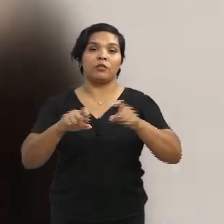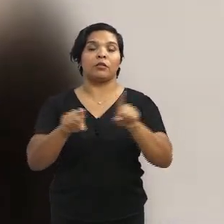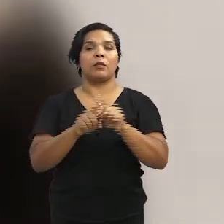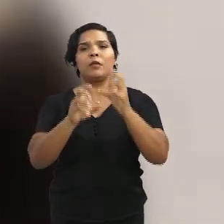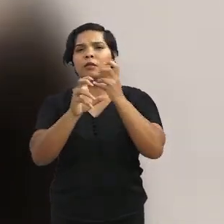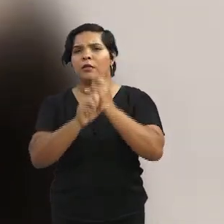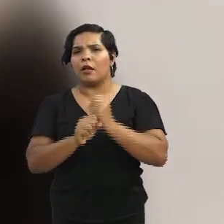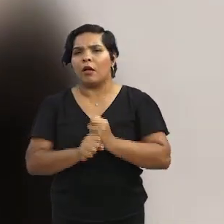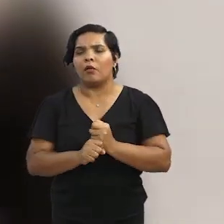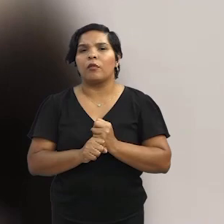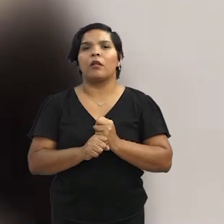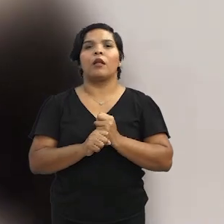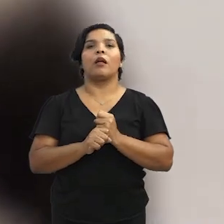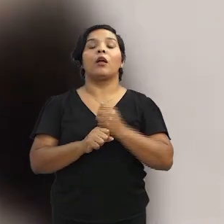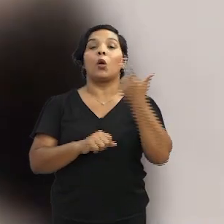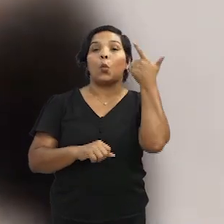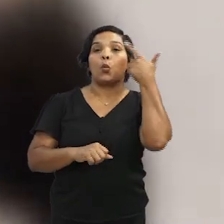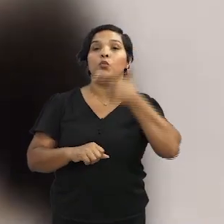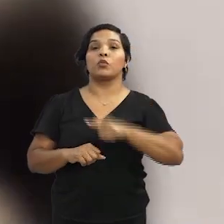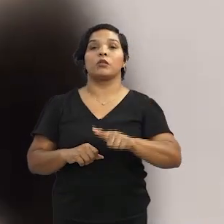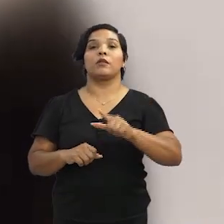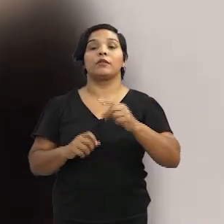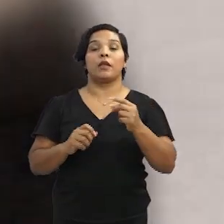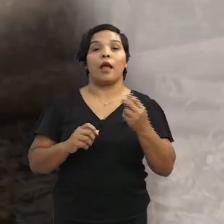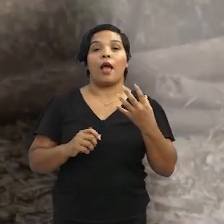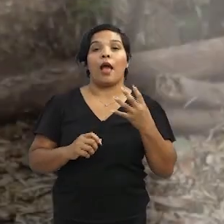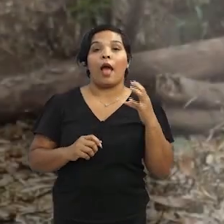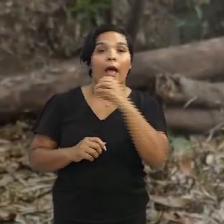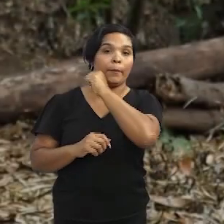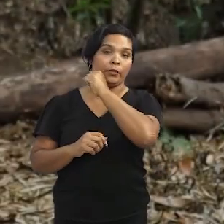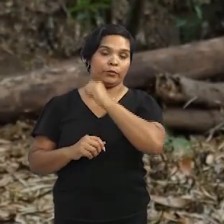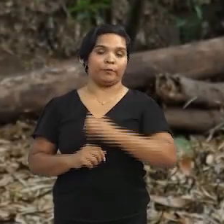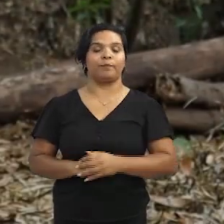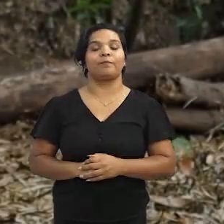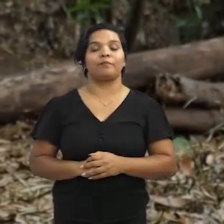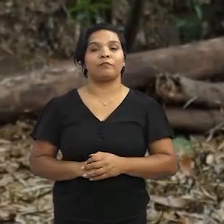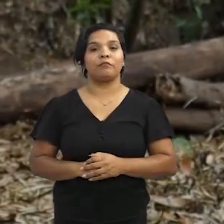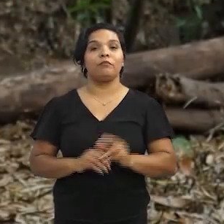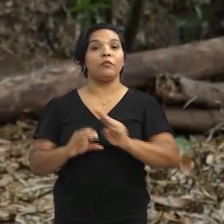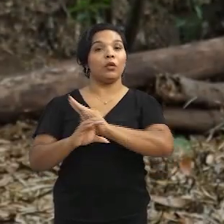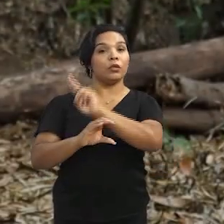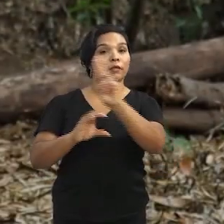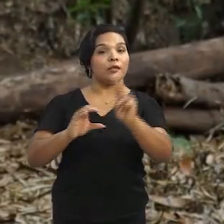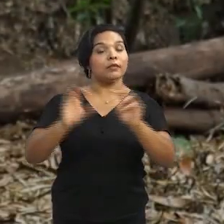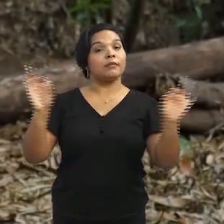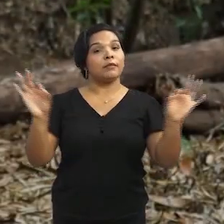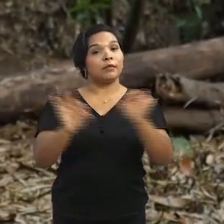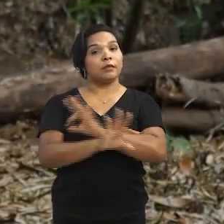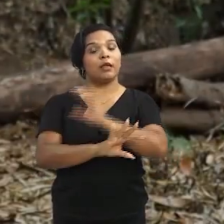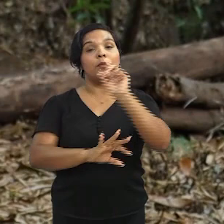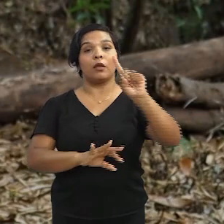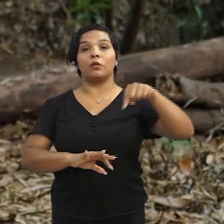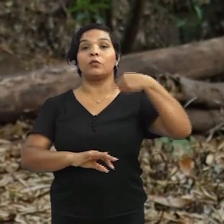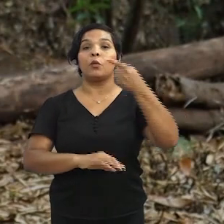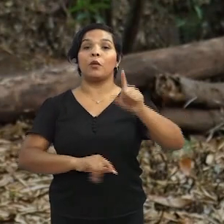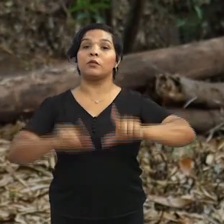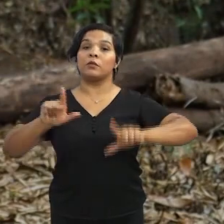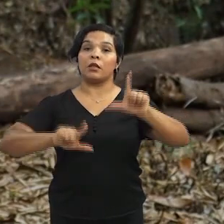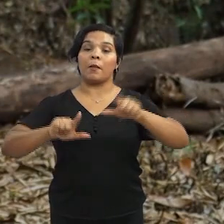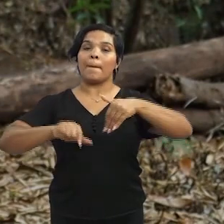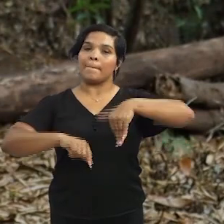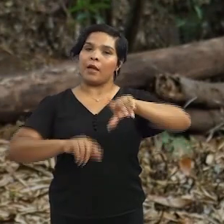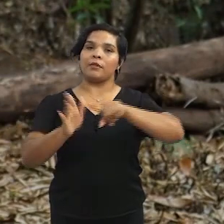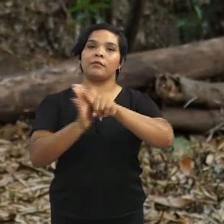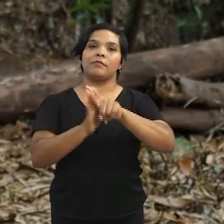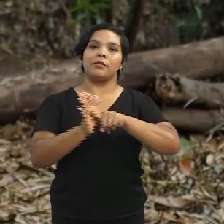e de cálculo do ponto-alvo seja realizado em um instante. O Universo Ciência de hoje fica por aqui. No próximo